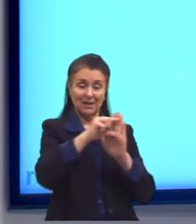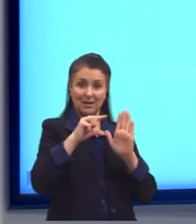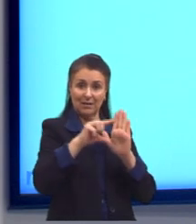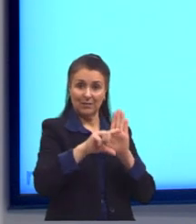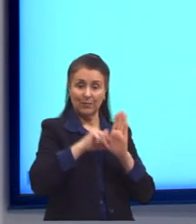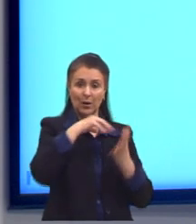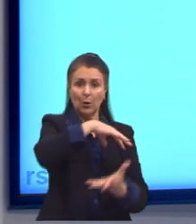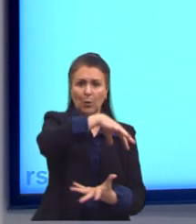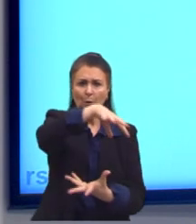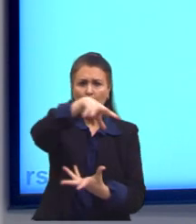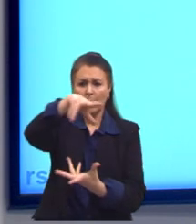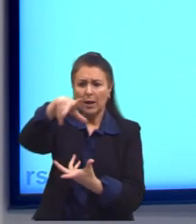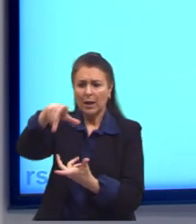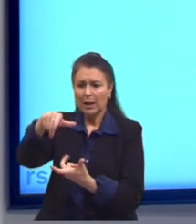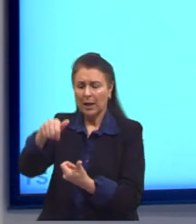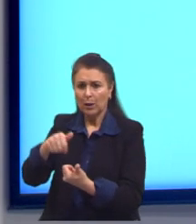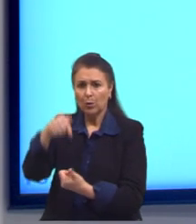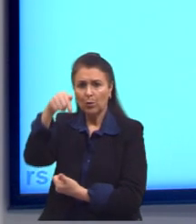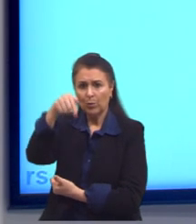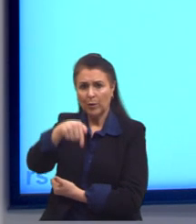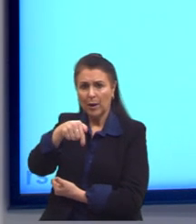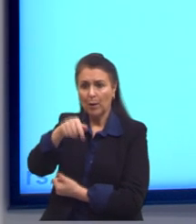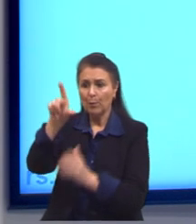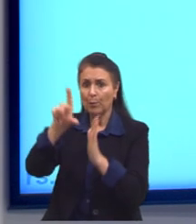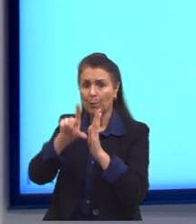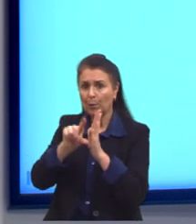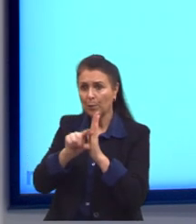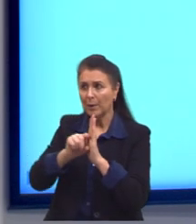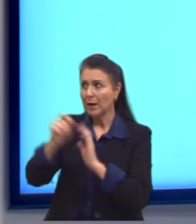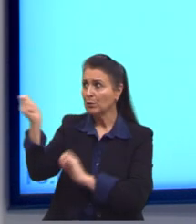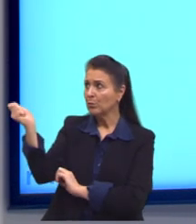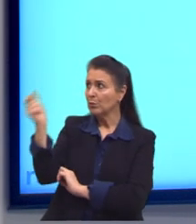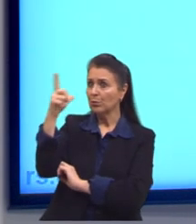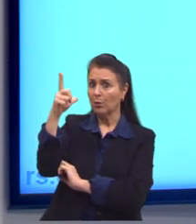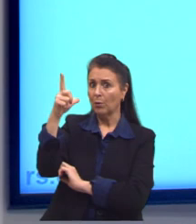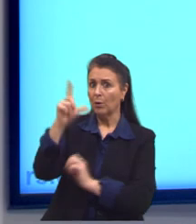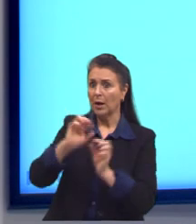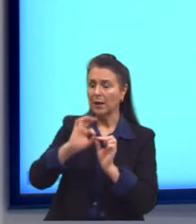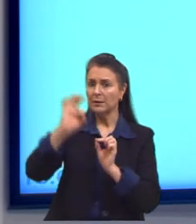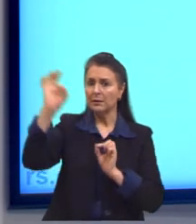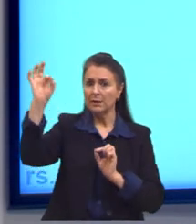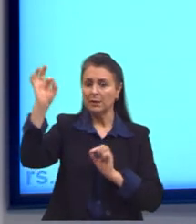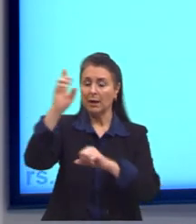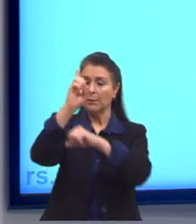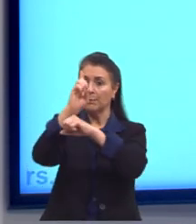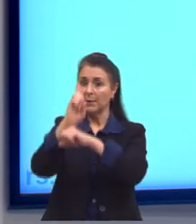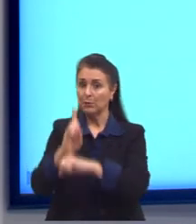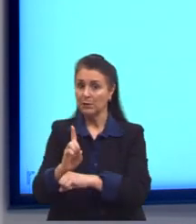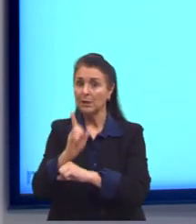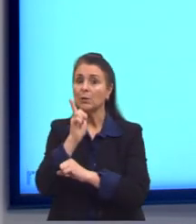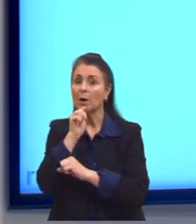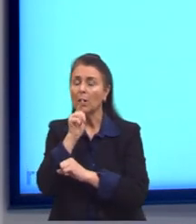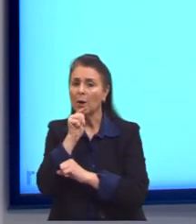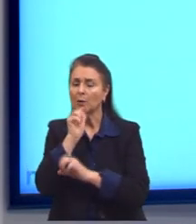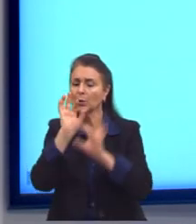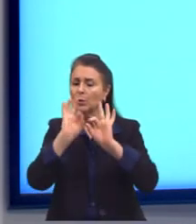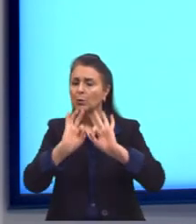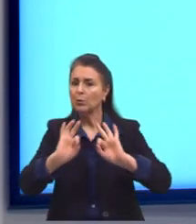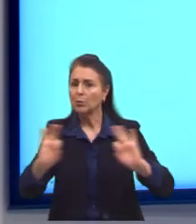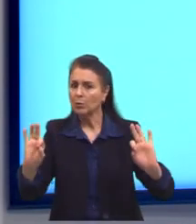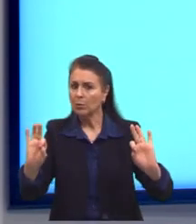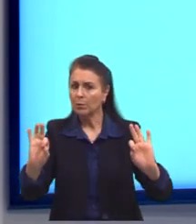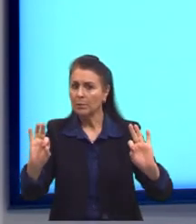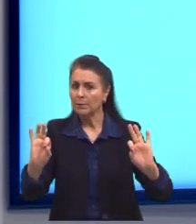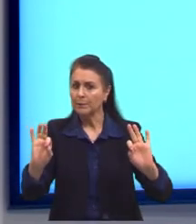amado, pouco menos que a do Sol. Ele está distanciado. E menos denso que a água, quando no normal estado.